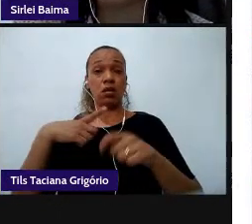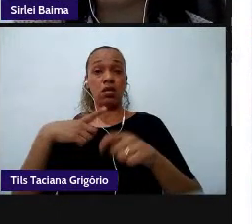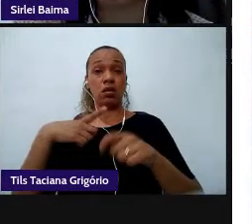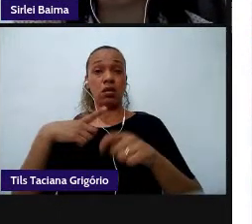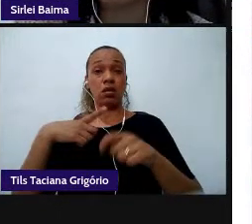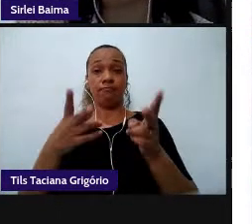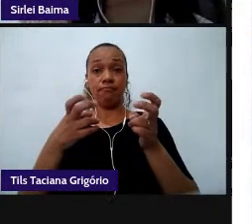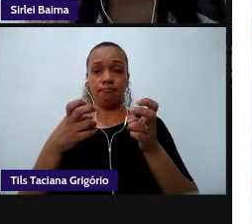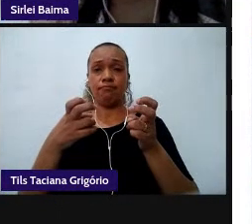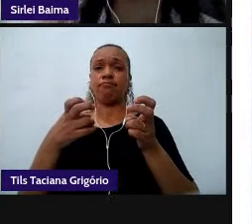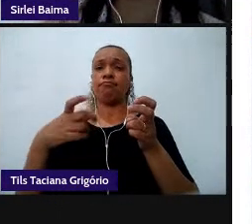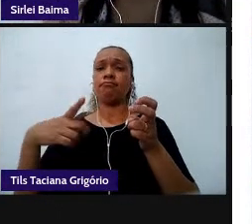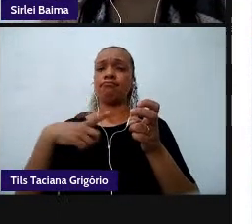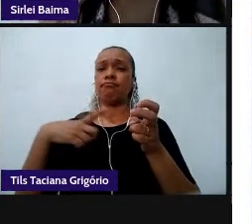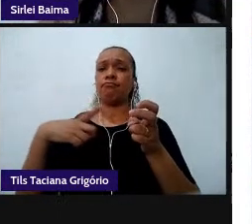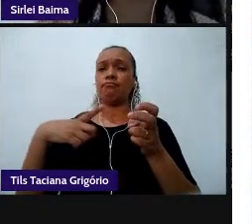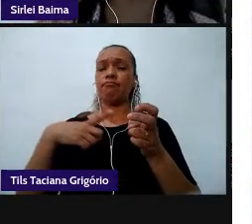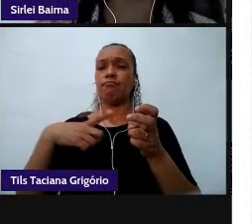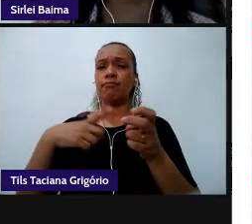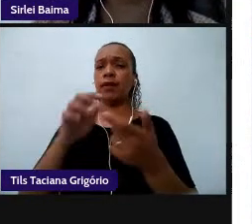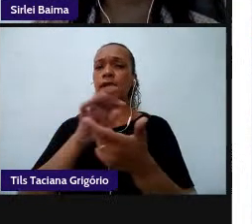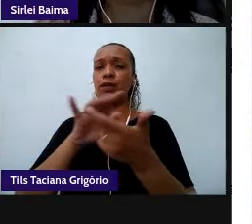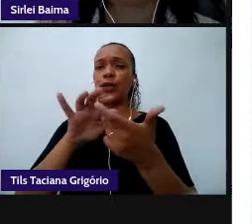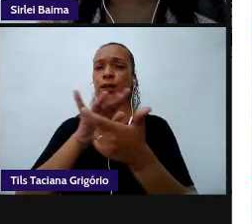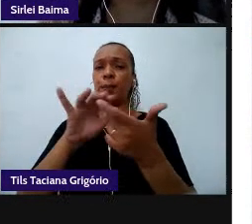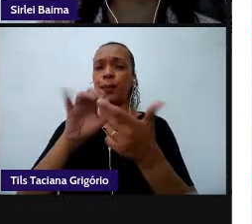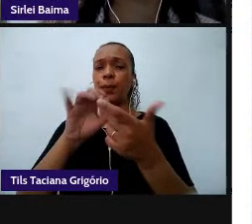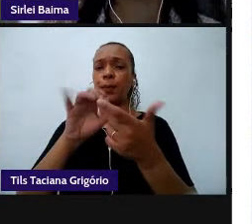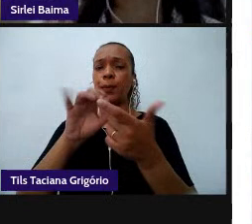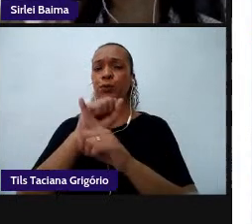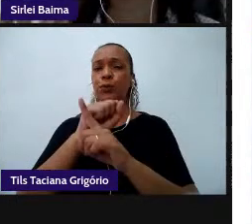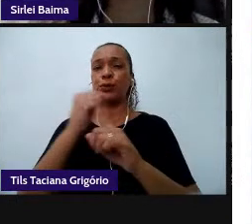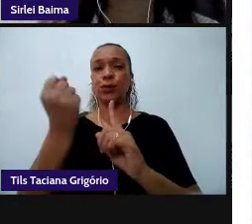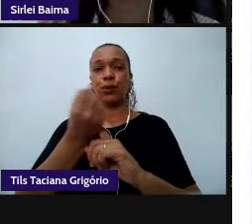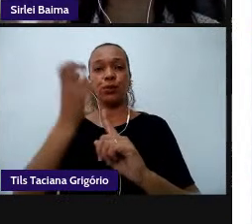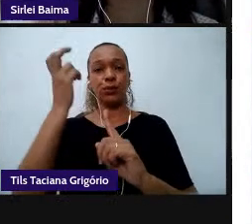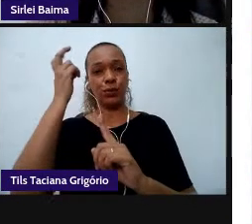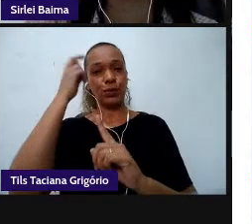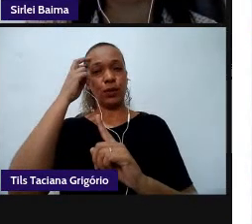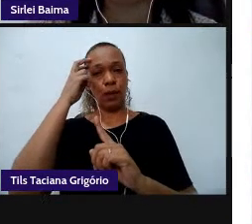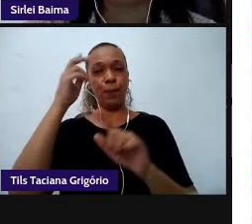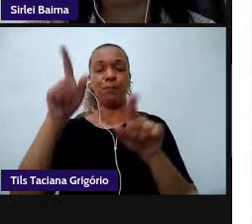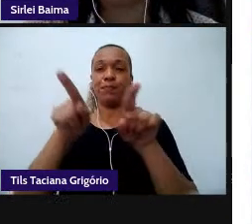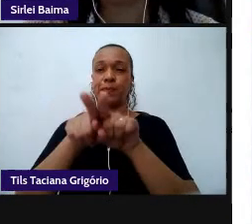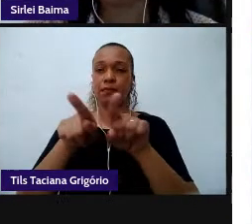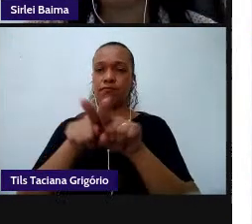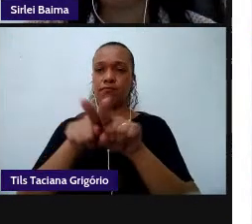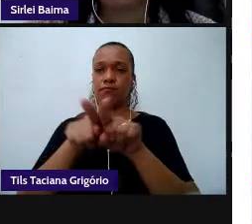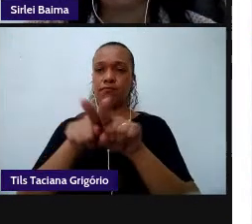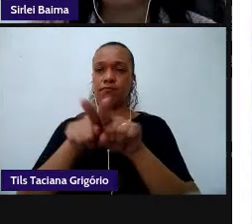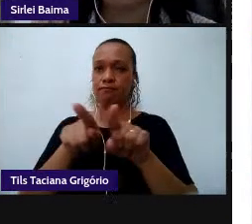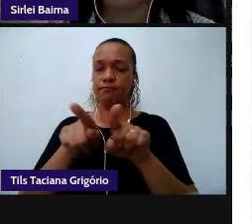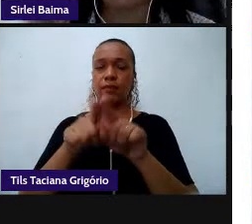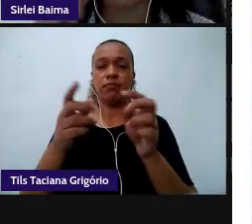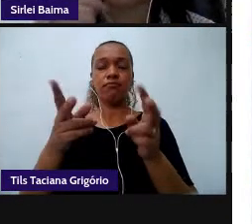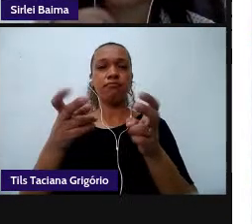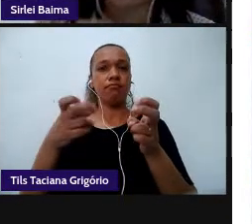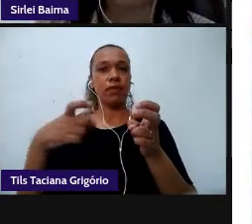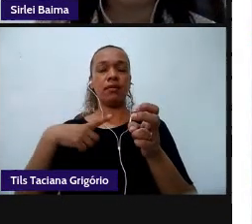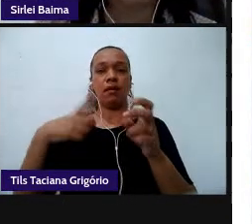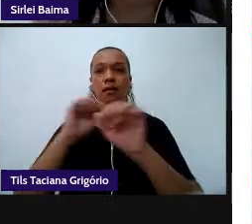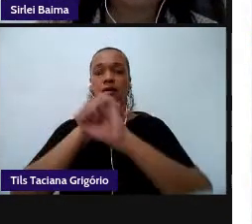proposição de letramentos em uma perspectiva sociocultural então aqui também fica muito evidente essa perspectiva